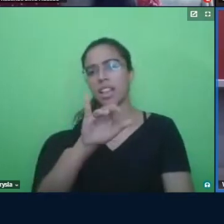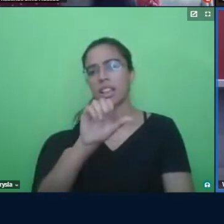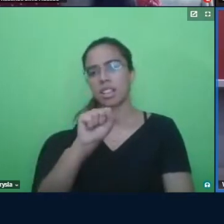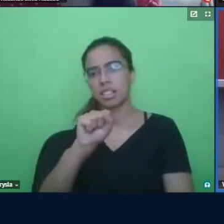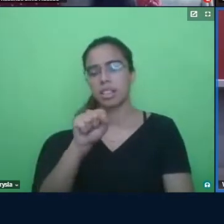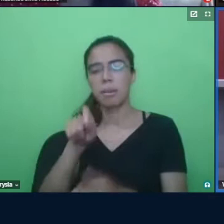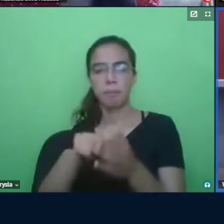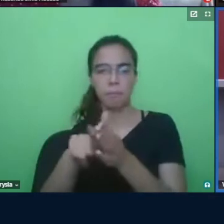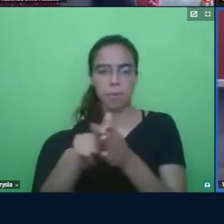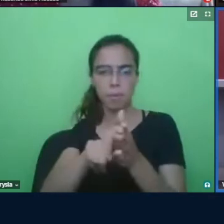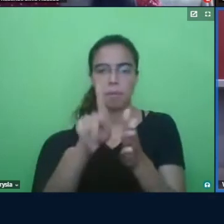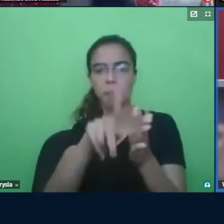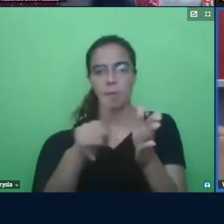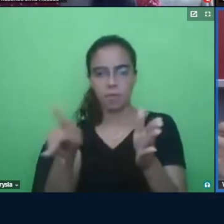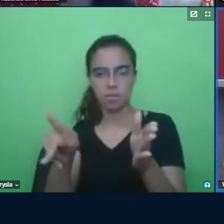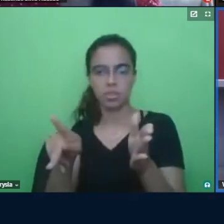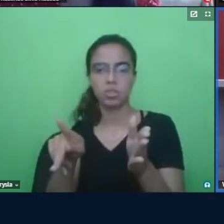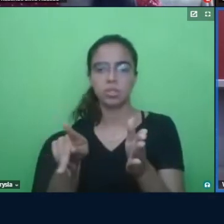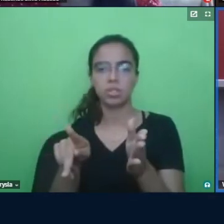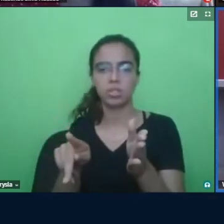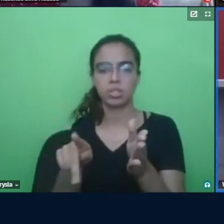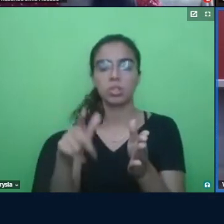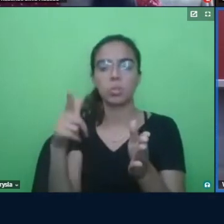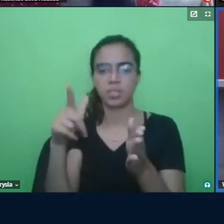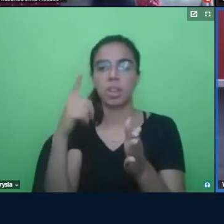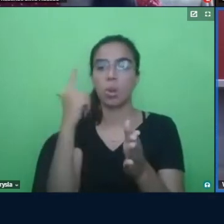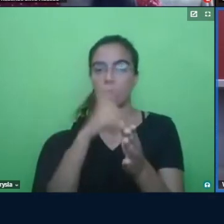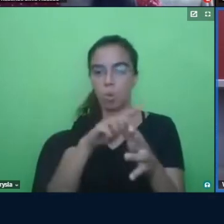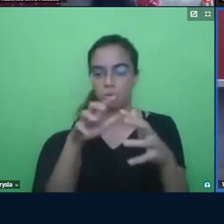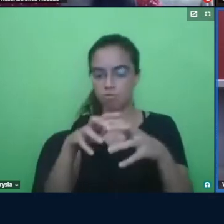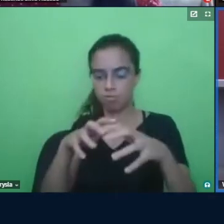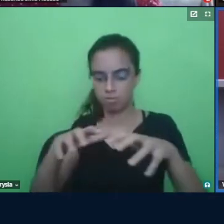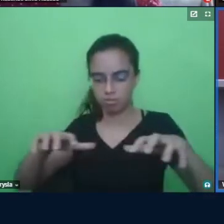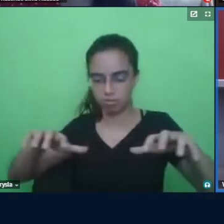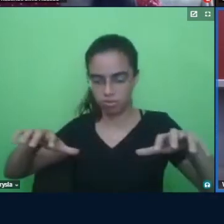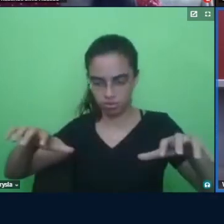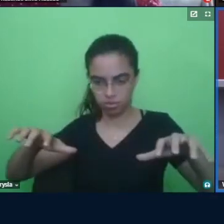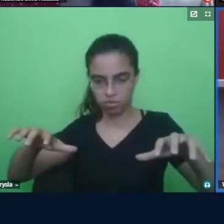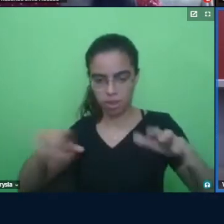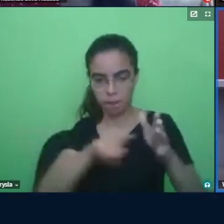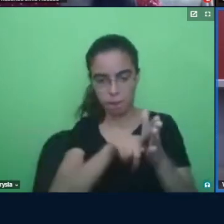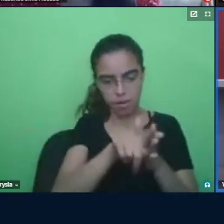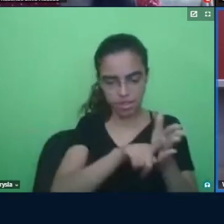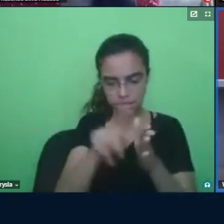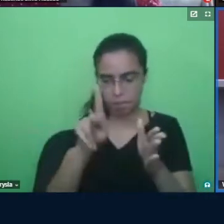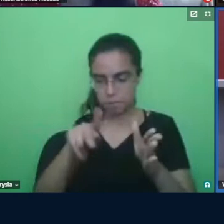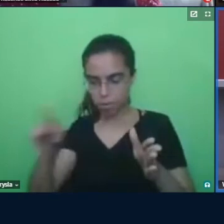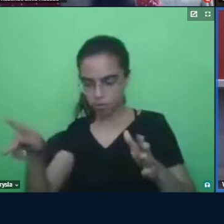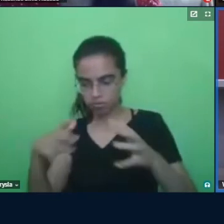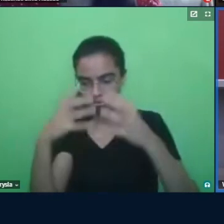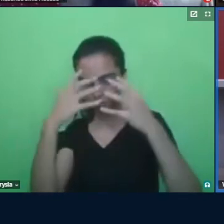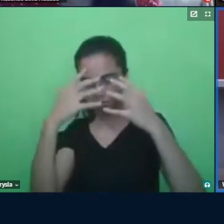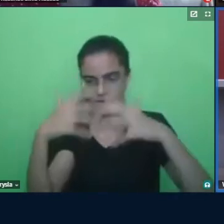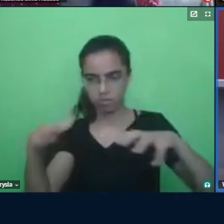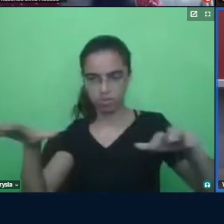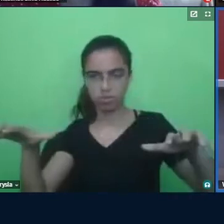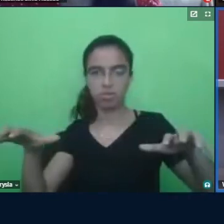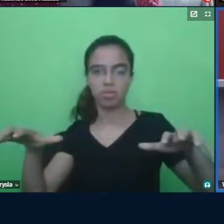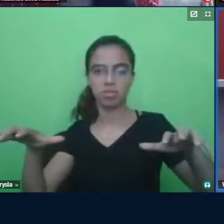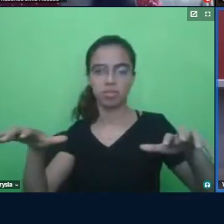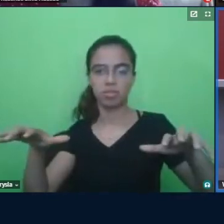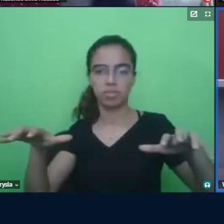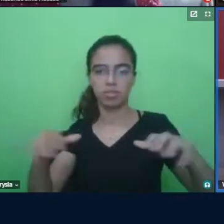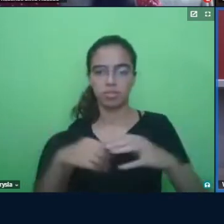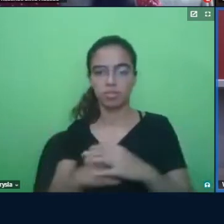pesquisadora né e conseguiu separar as coisas para enxergar determinadas coisas que no início talvez ela não conseguisse enxergar